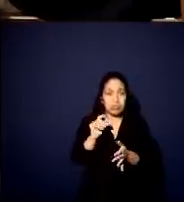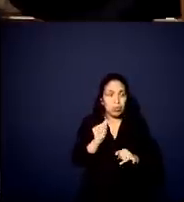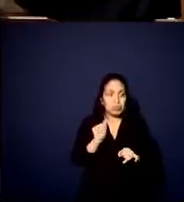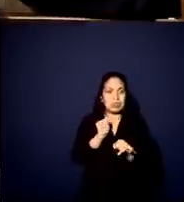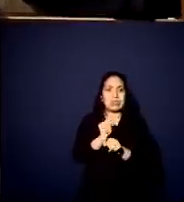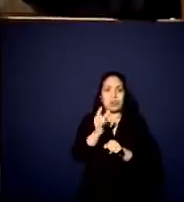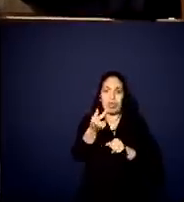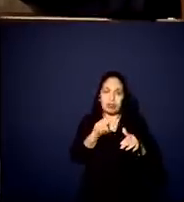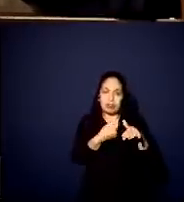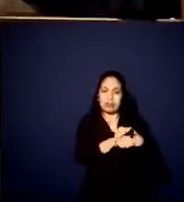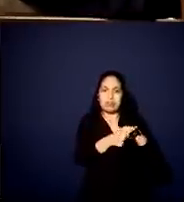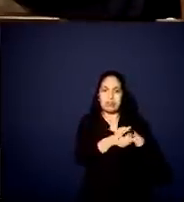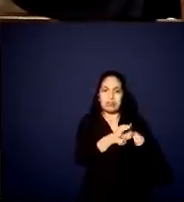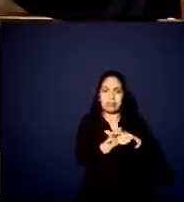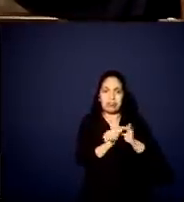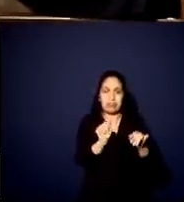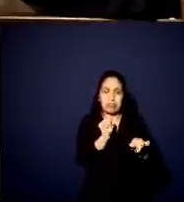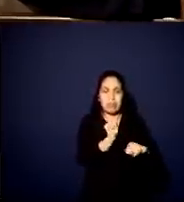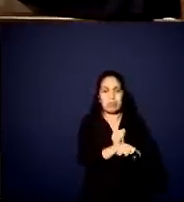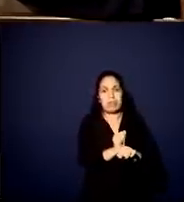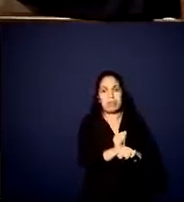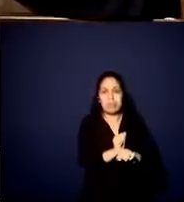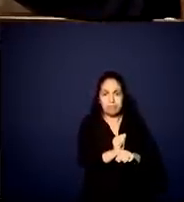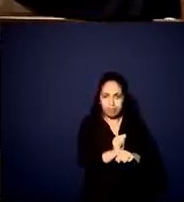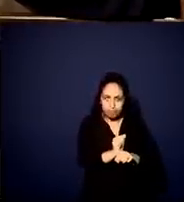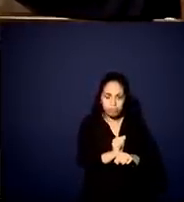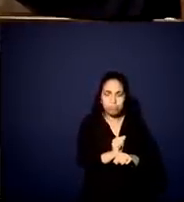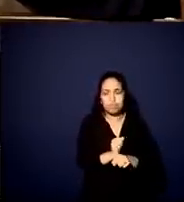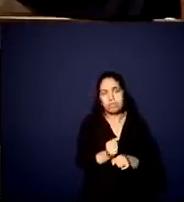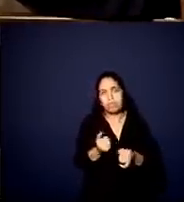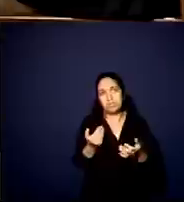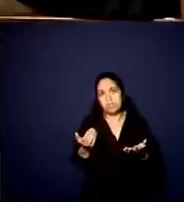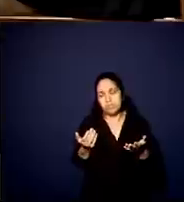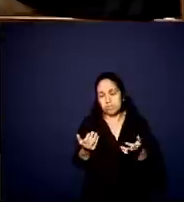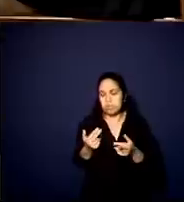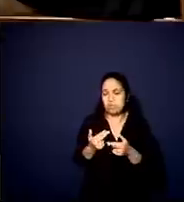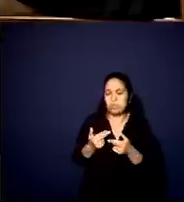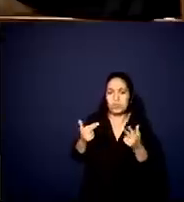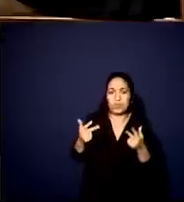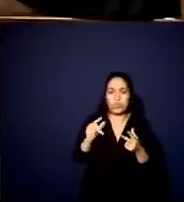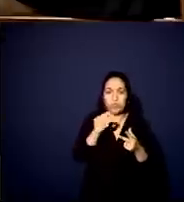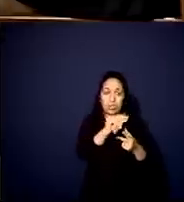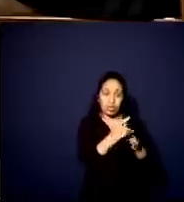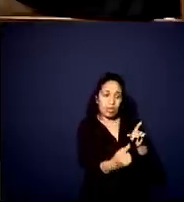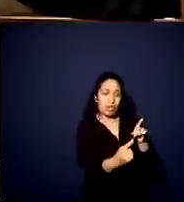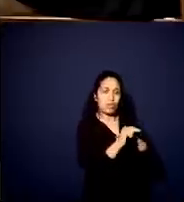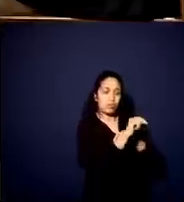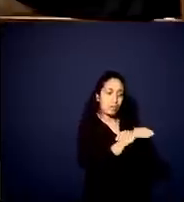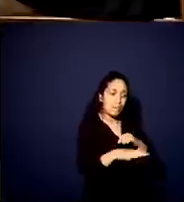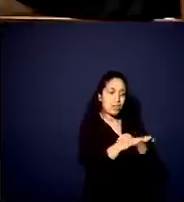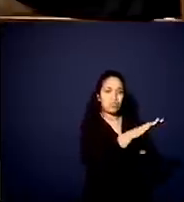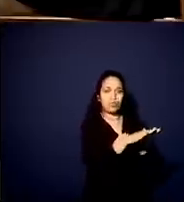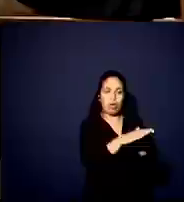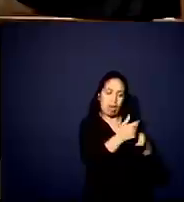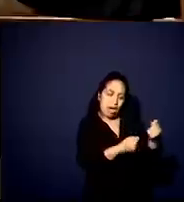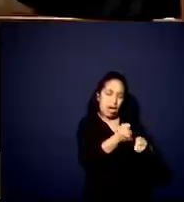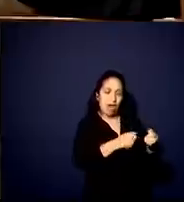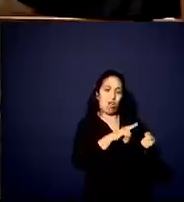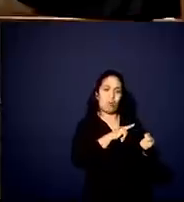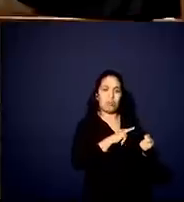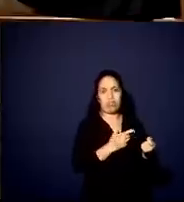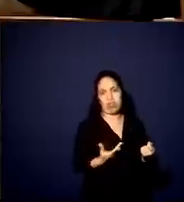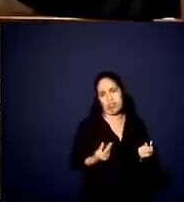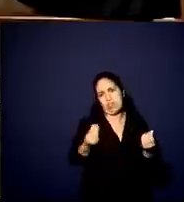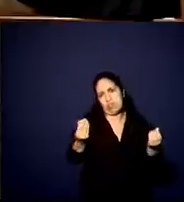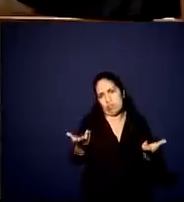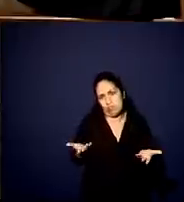investimentos para algo que atende quem tem carro, não parece razoável. Então, essa discussão a gente está fazendo há